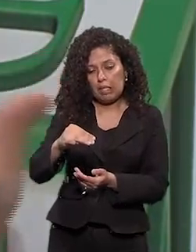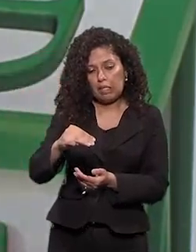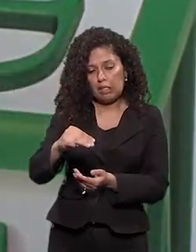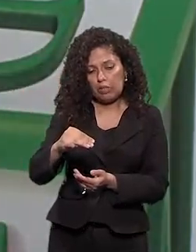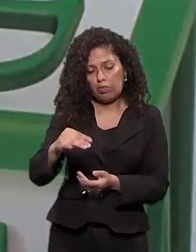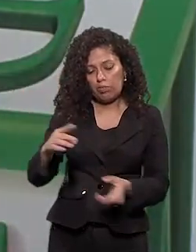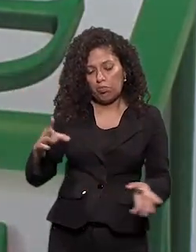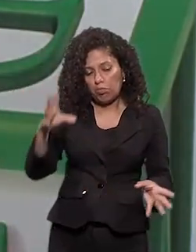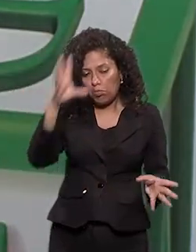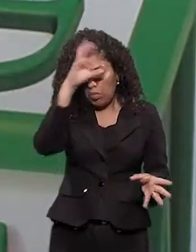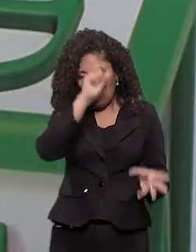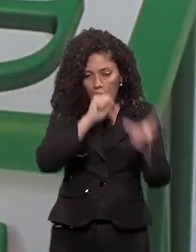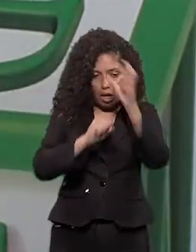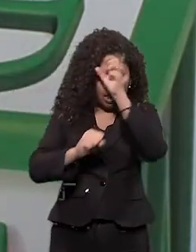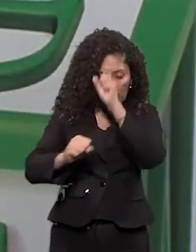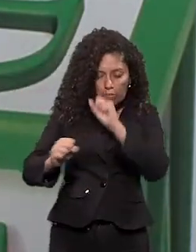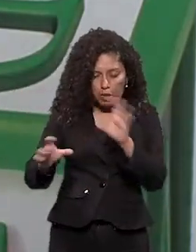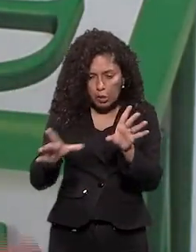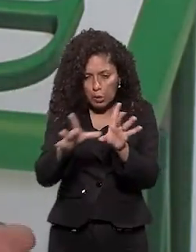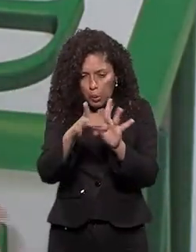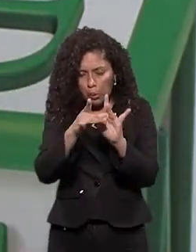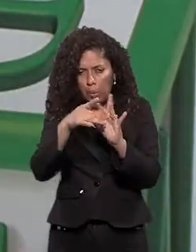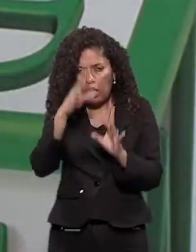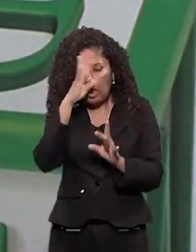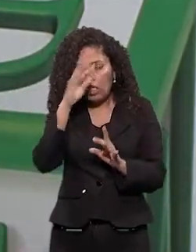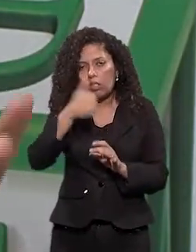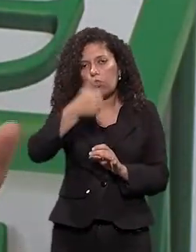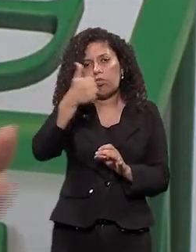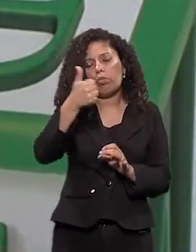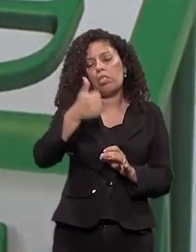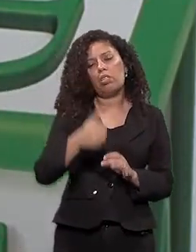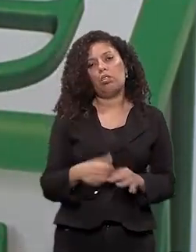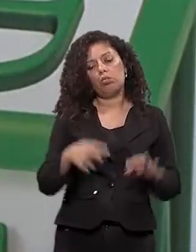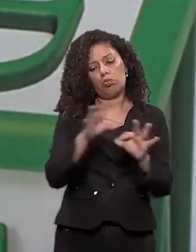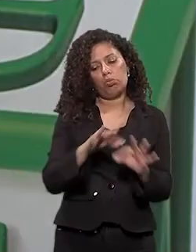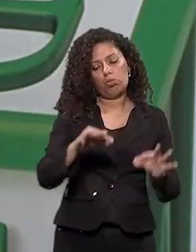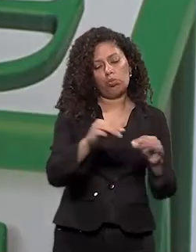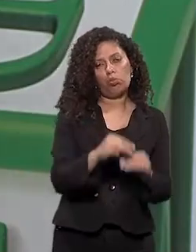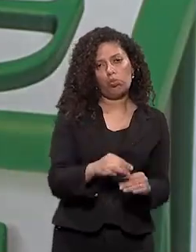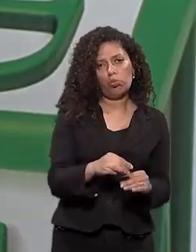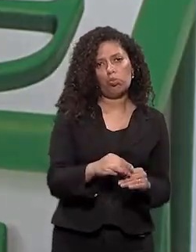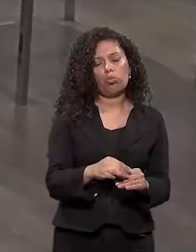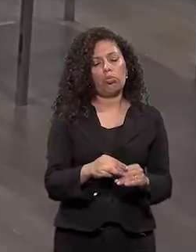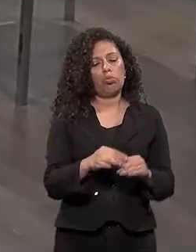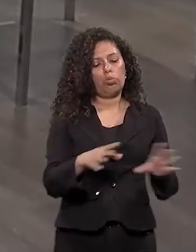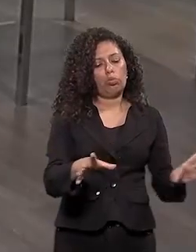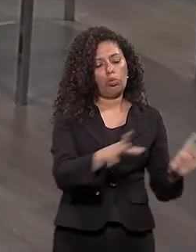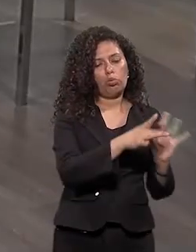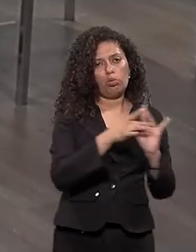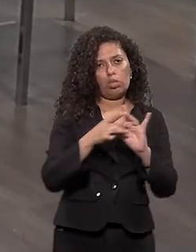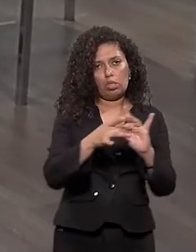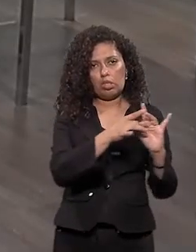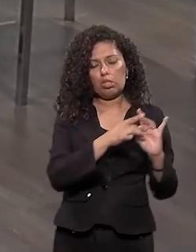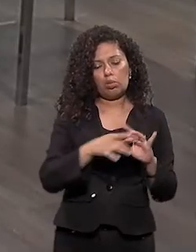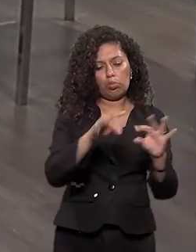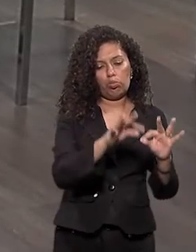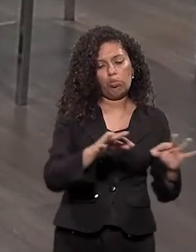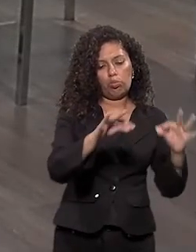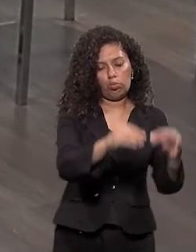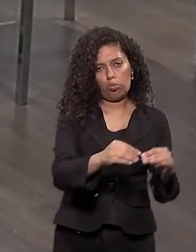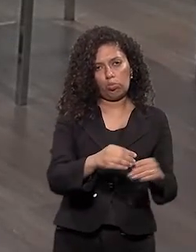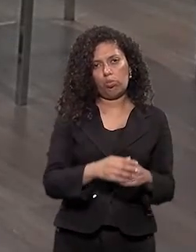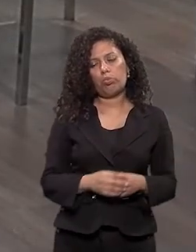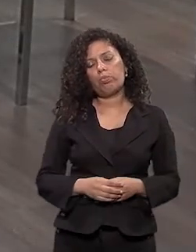vivenciaram na música De uma maneira diferente Porque no fundo As competências são interdisciplinares, né Você trabalhar a interpretação É em todas as áreas